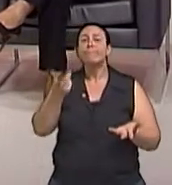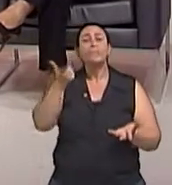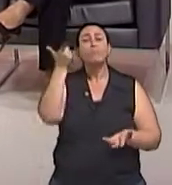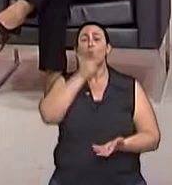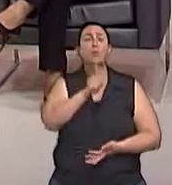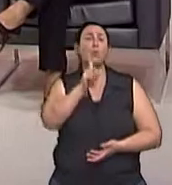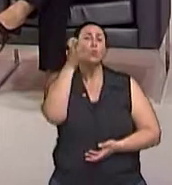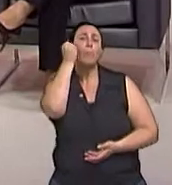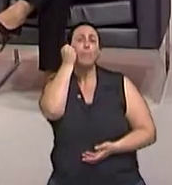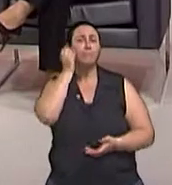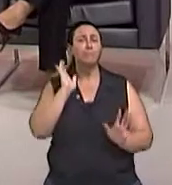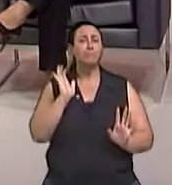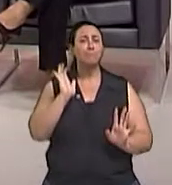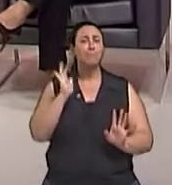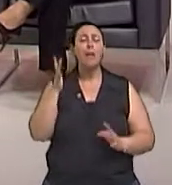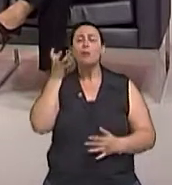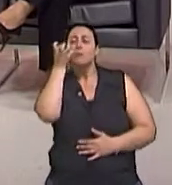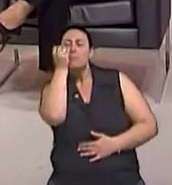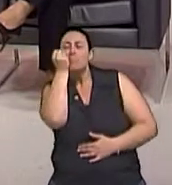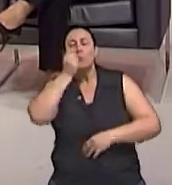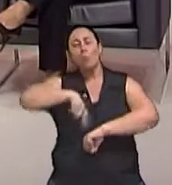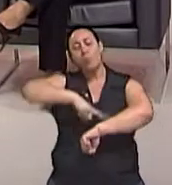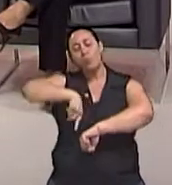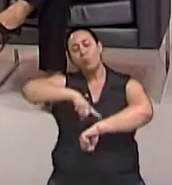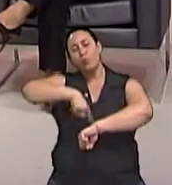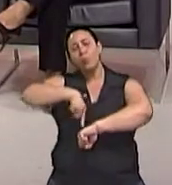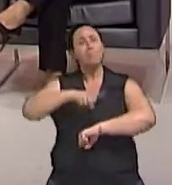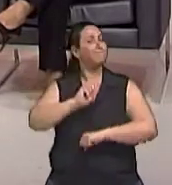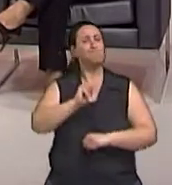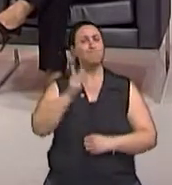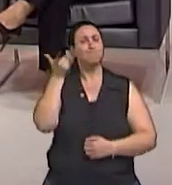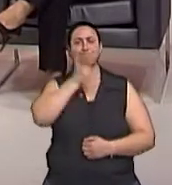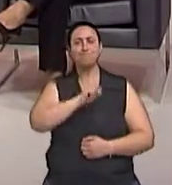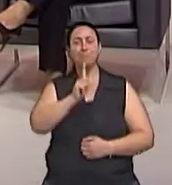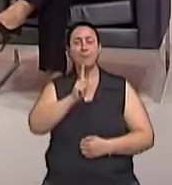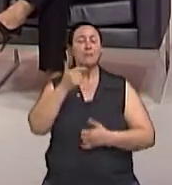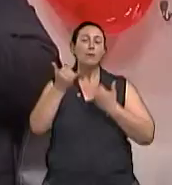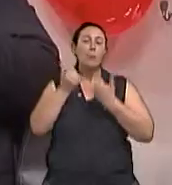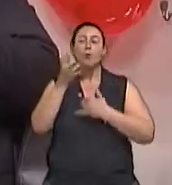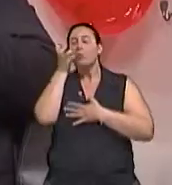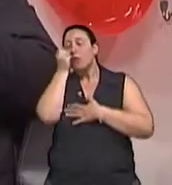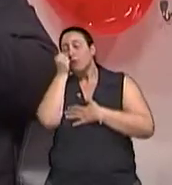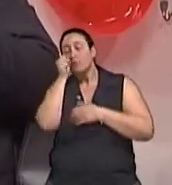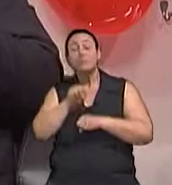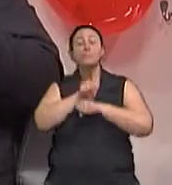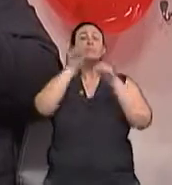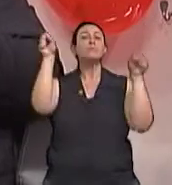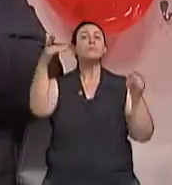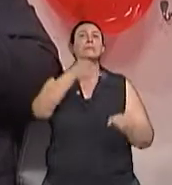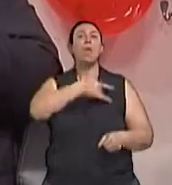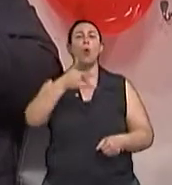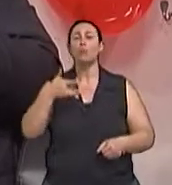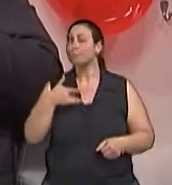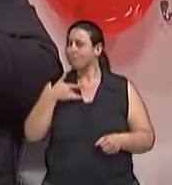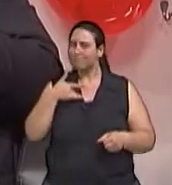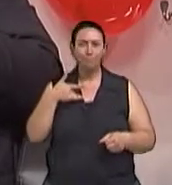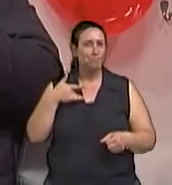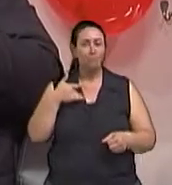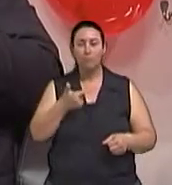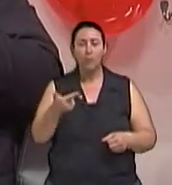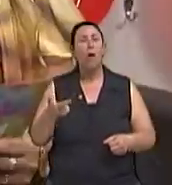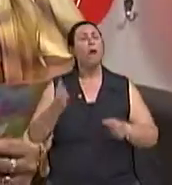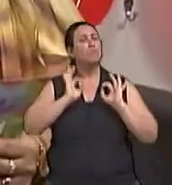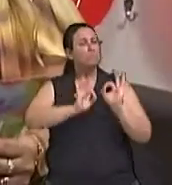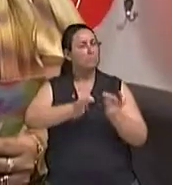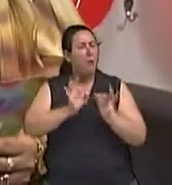não dormir bem o suficiente para estar bem disposto, por exemplo, para trabalhar no outro dia. Aí o já deu uma